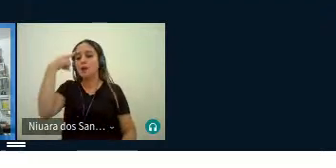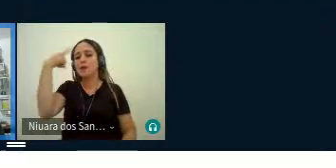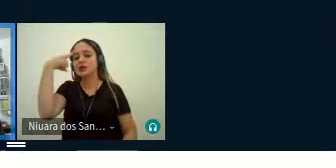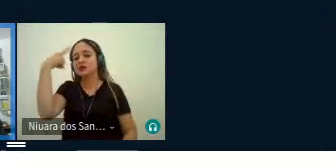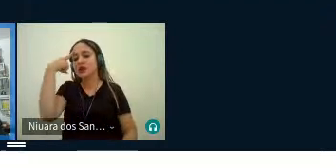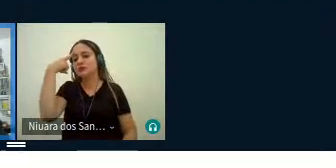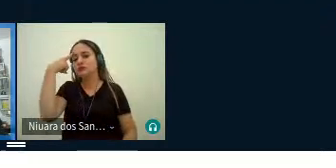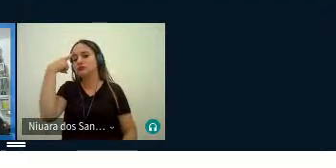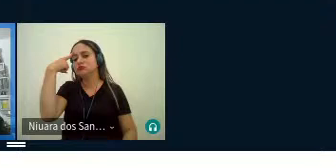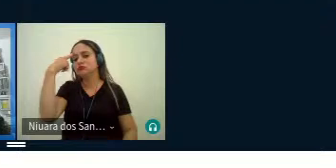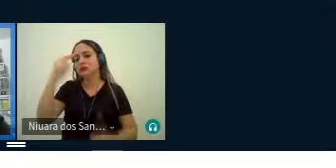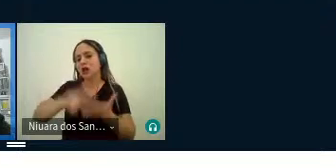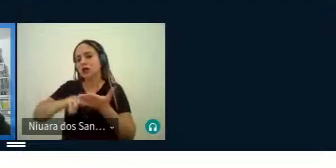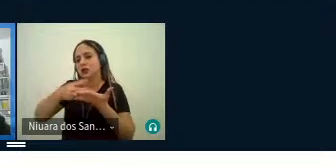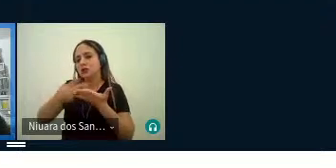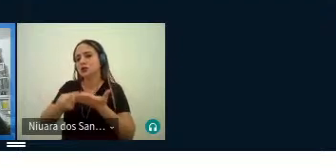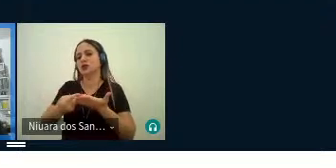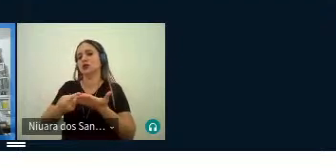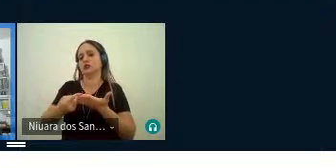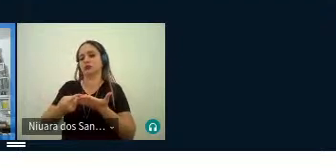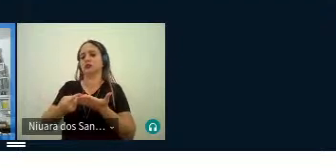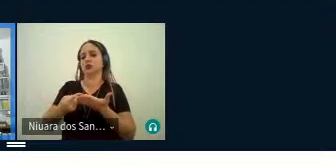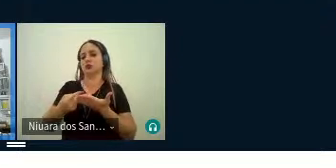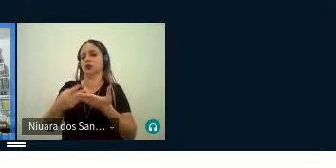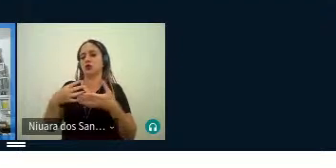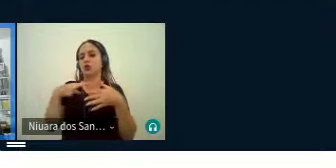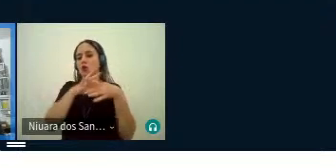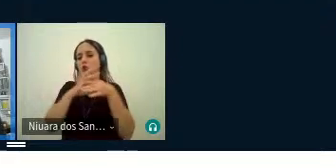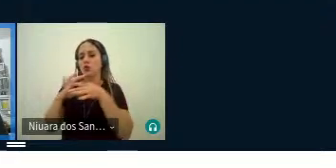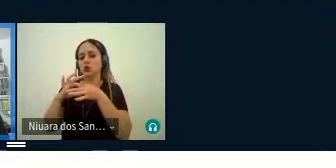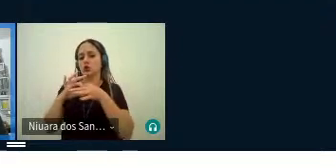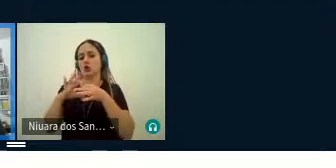tradução nos vieses contemporâneos, né?